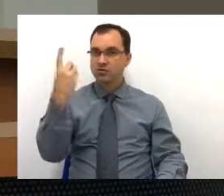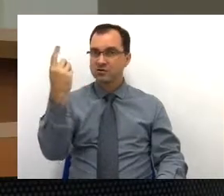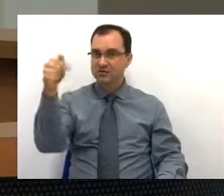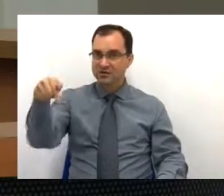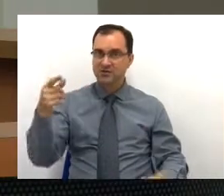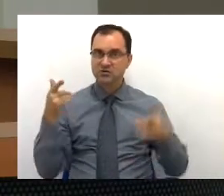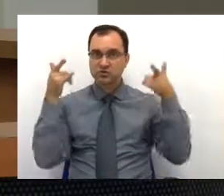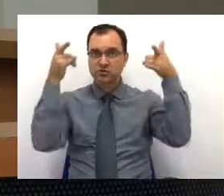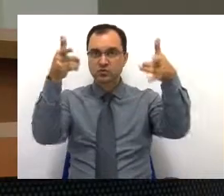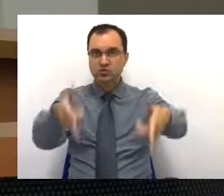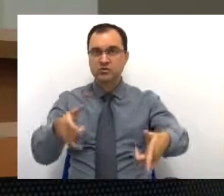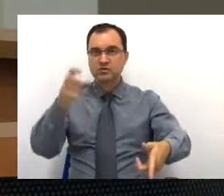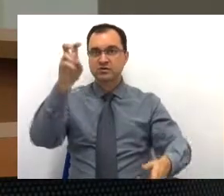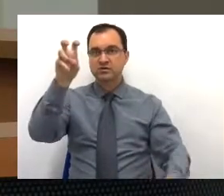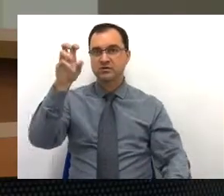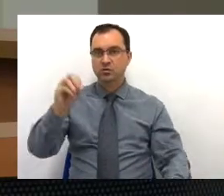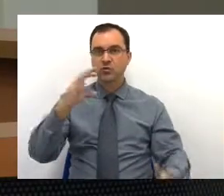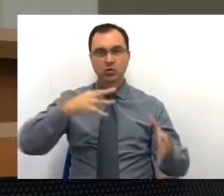totalizando 100.